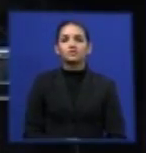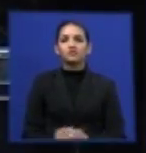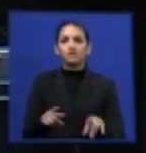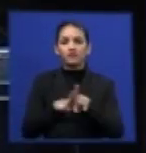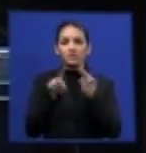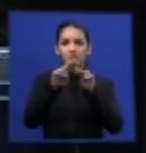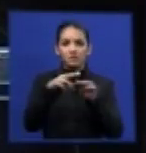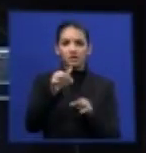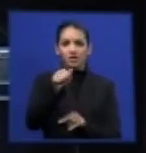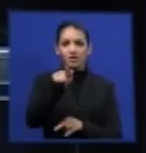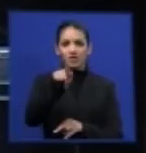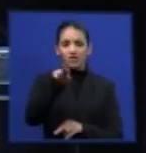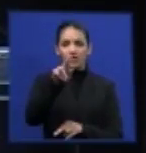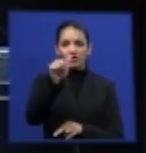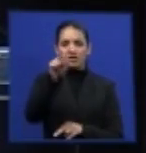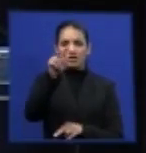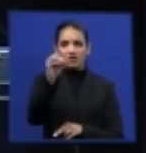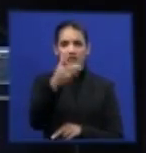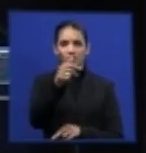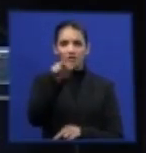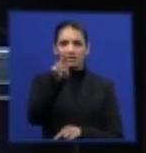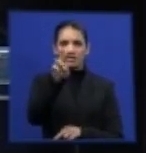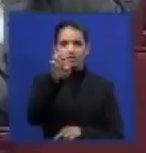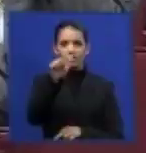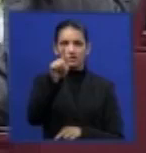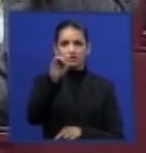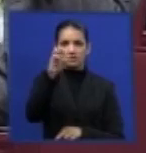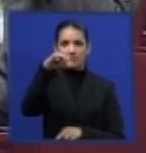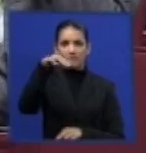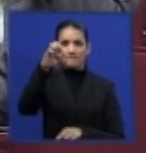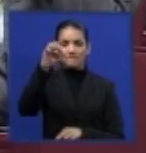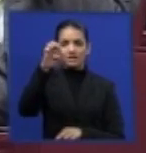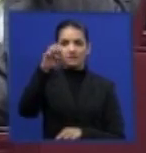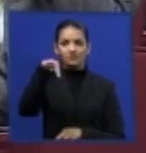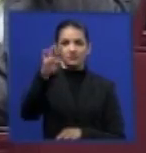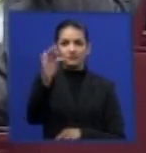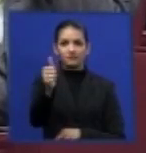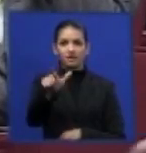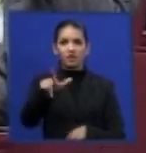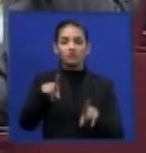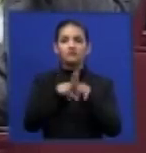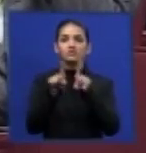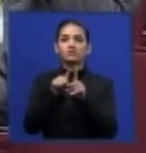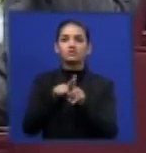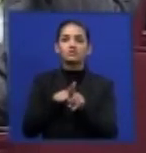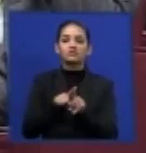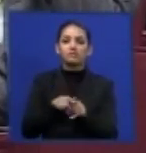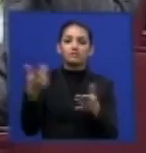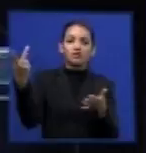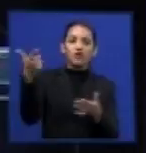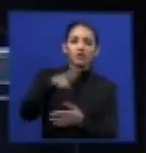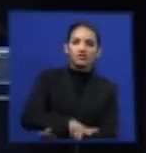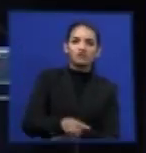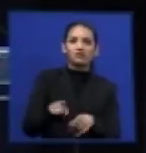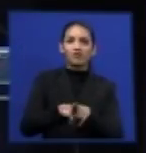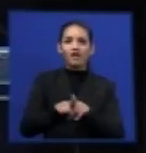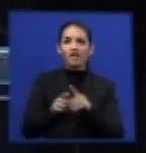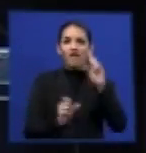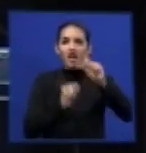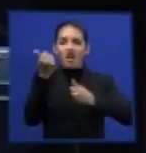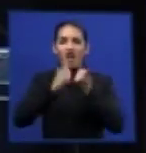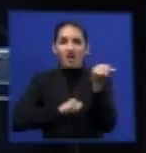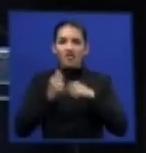regimental, foi também mantido. Mantido o quê? A decisão segundo a qual as fábricas de pneus novos não precisam